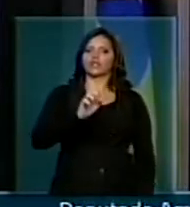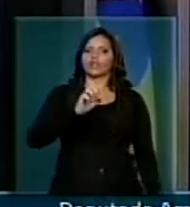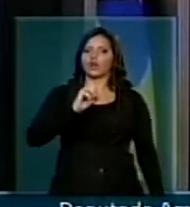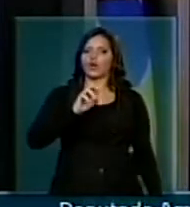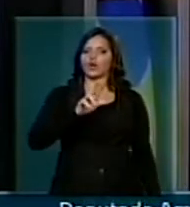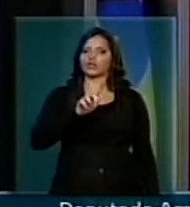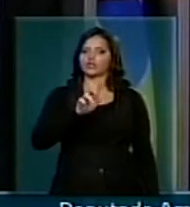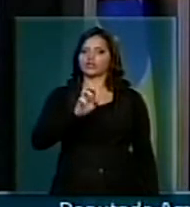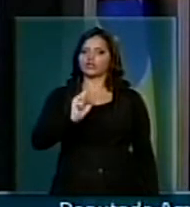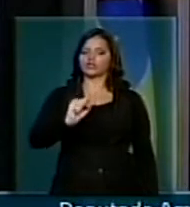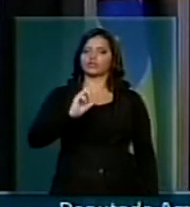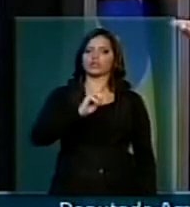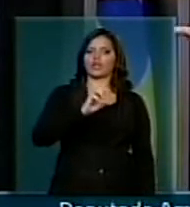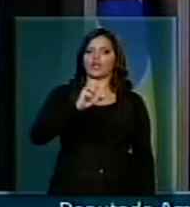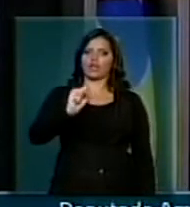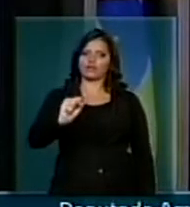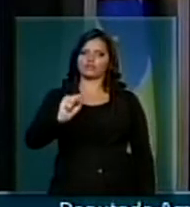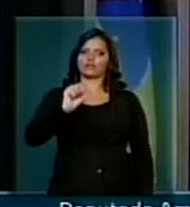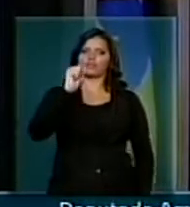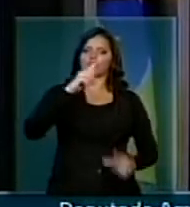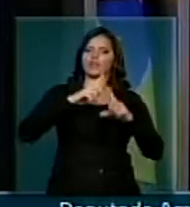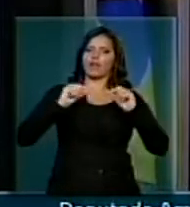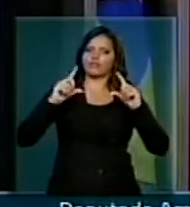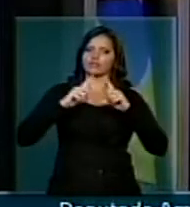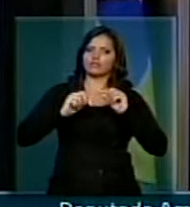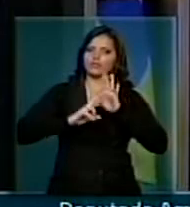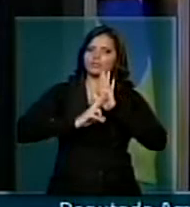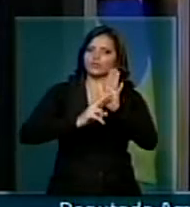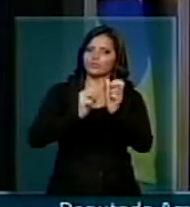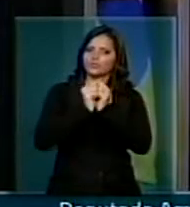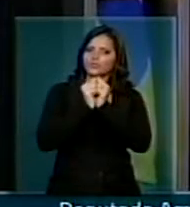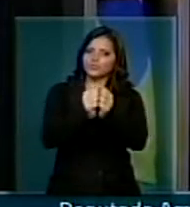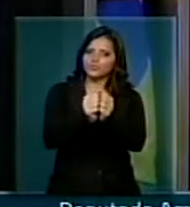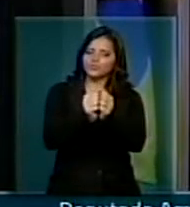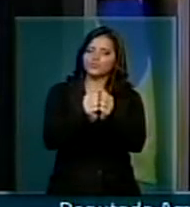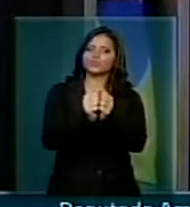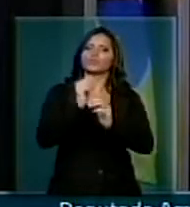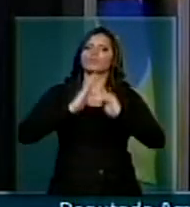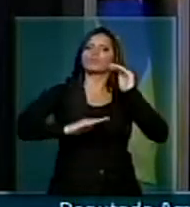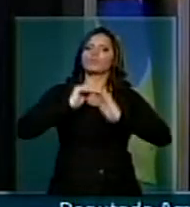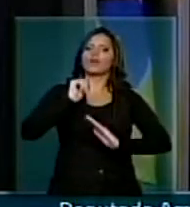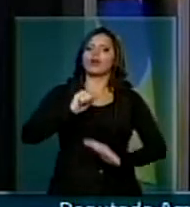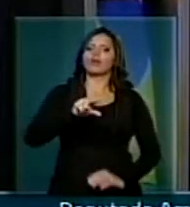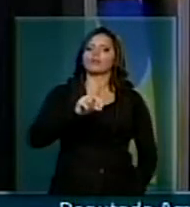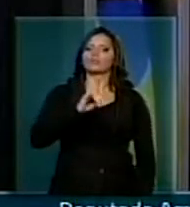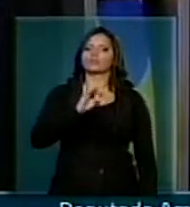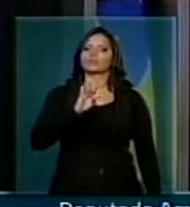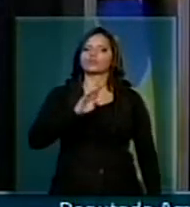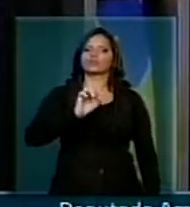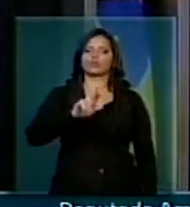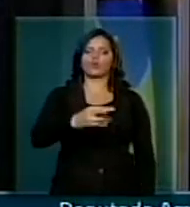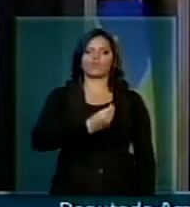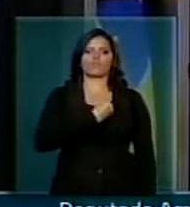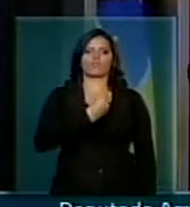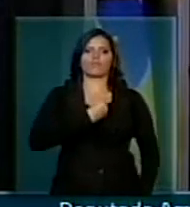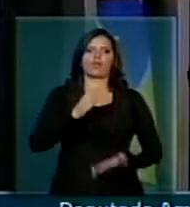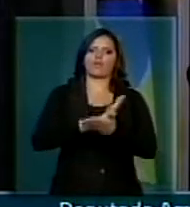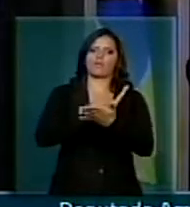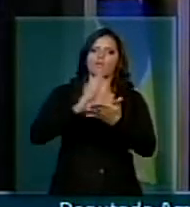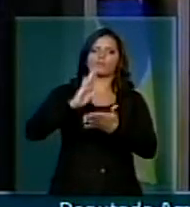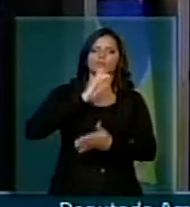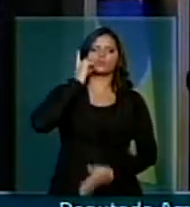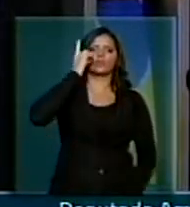Brasília, auditor também, junto com a Elisabeth. Quero cumprimentar alguns parlamentares que estão presentes aqui e